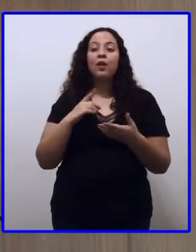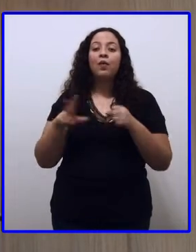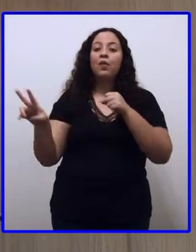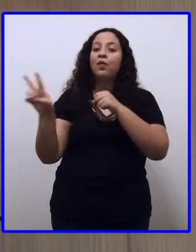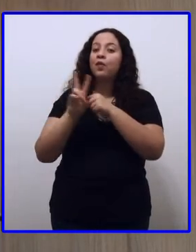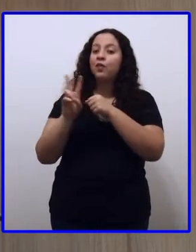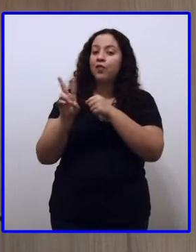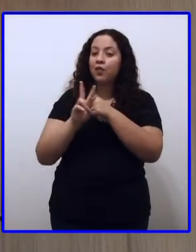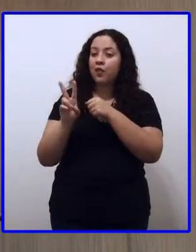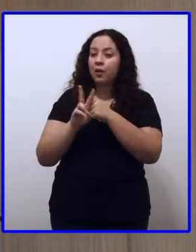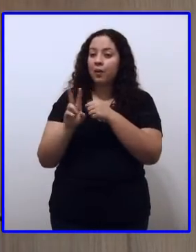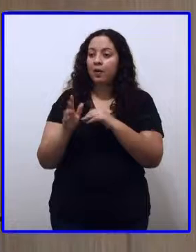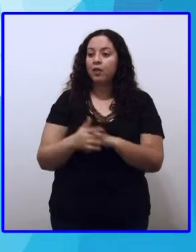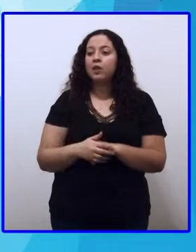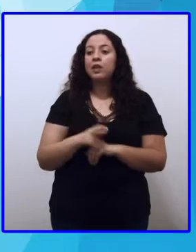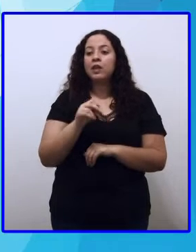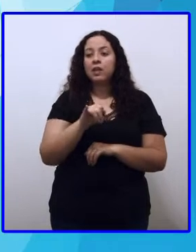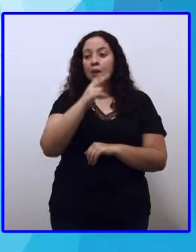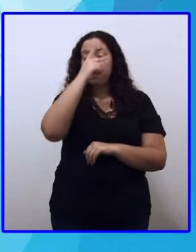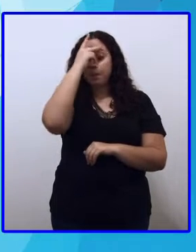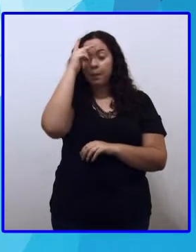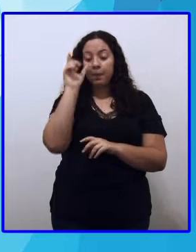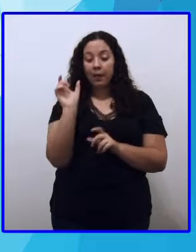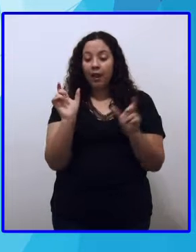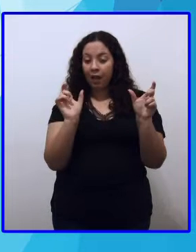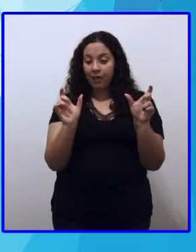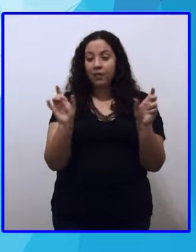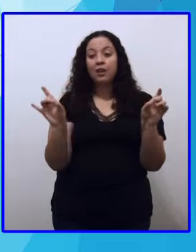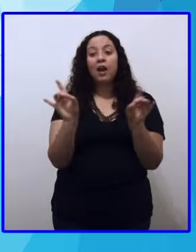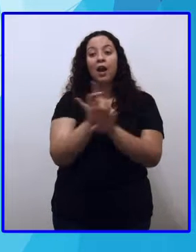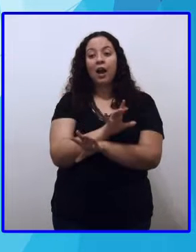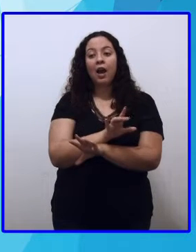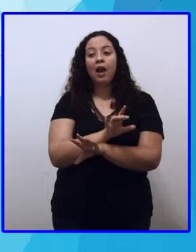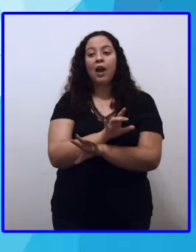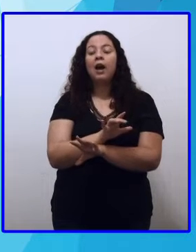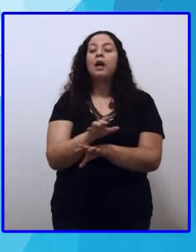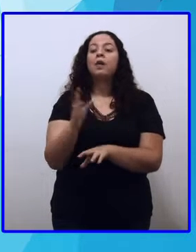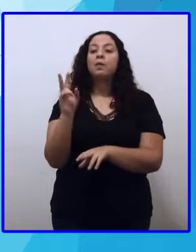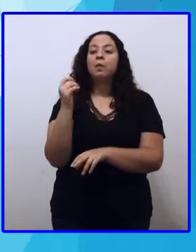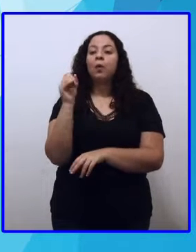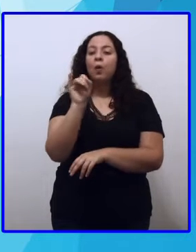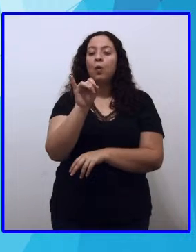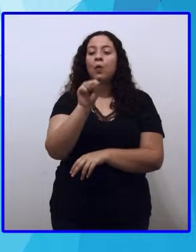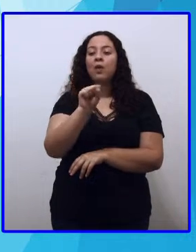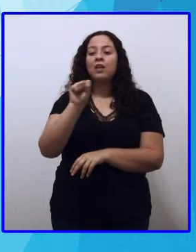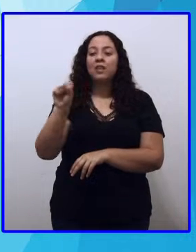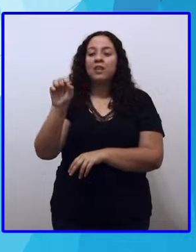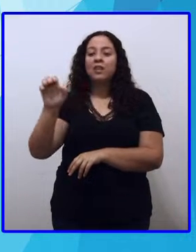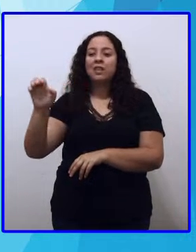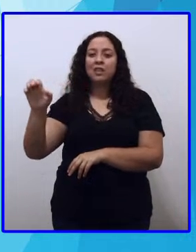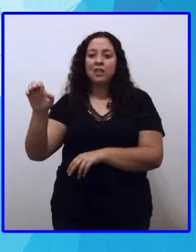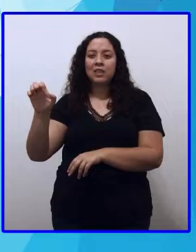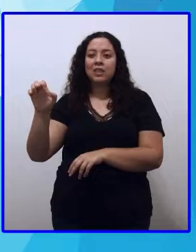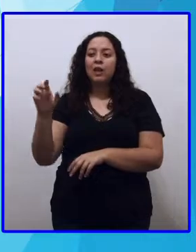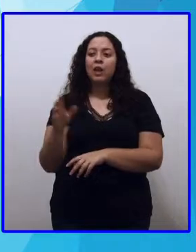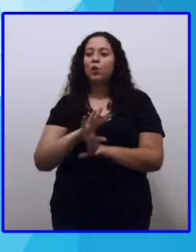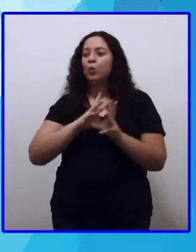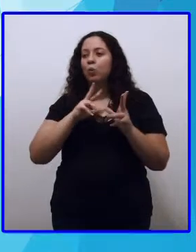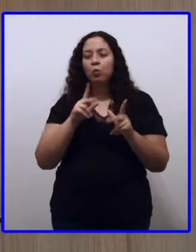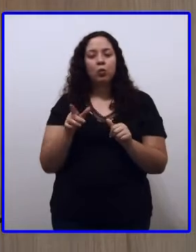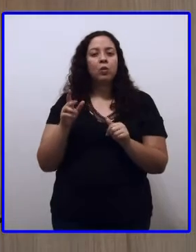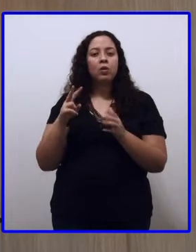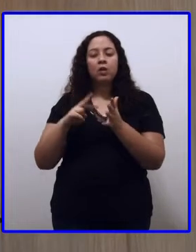Então, a palavra terminada com os dois S é com subir-se, dormir-se, cumprir-se. São